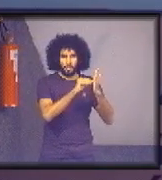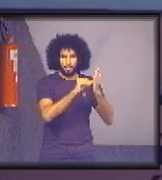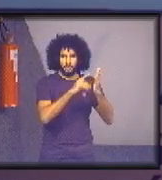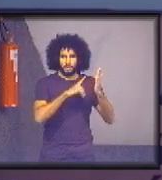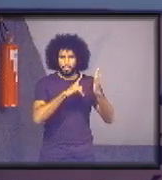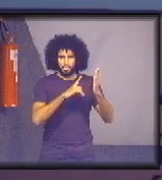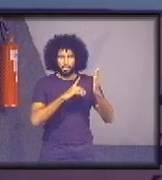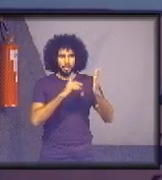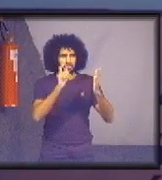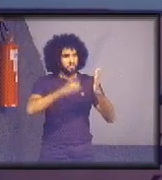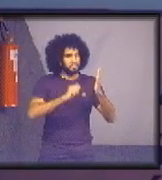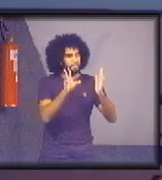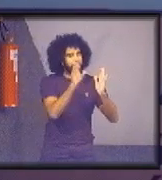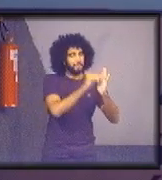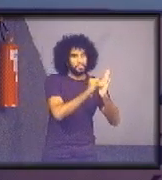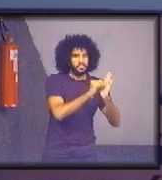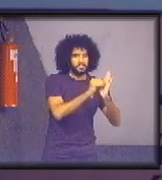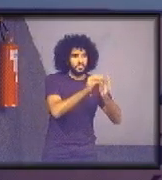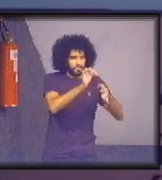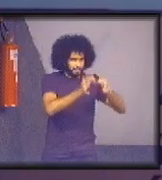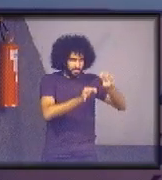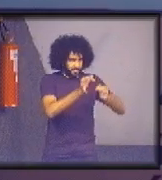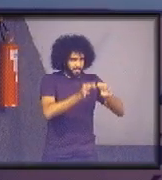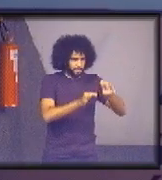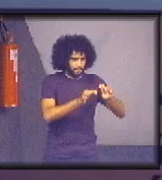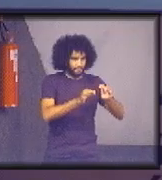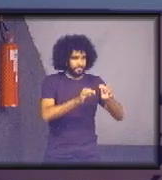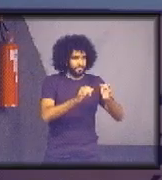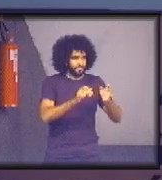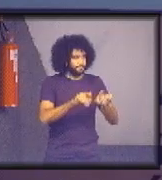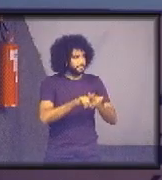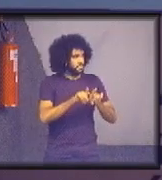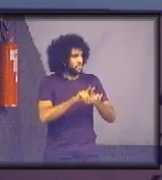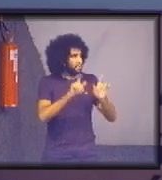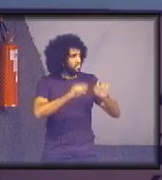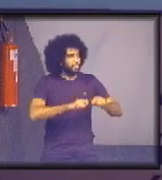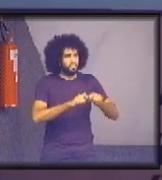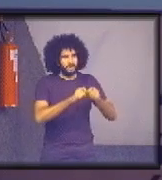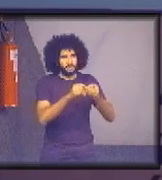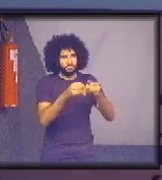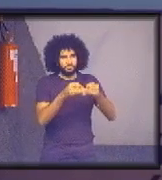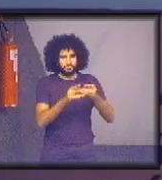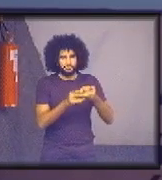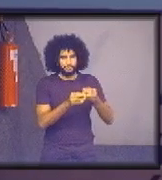É perfeitamente aplicável as sessões judiciárias e a gente pode, sim, fazer essa extensão.